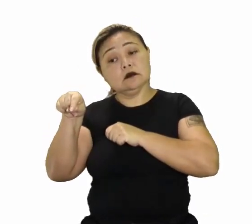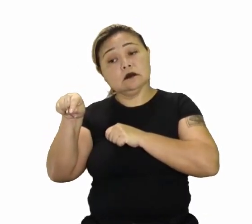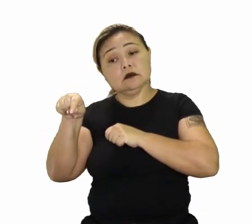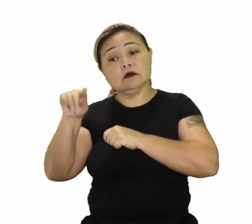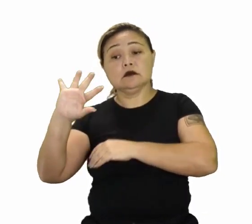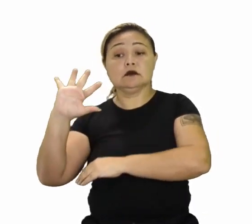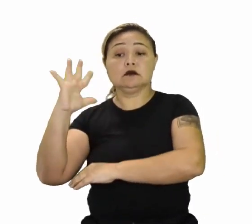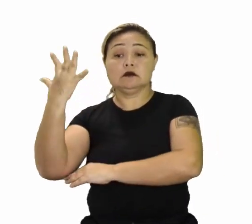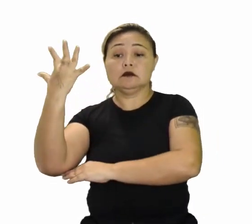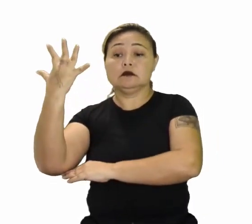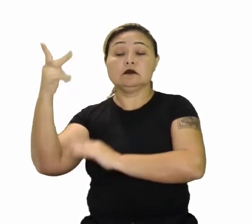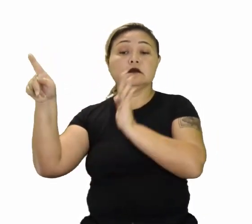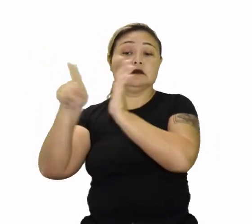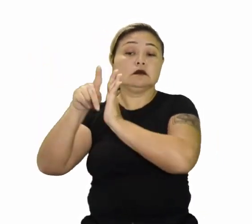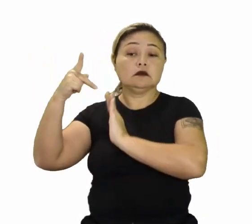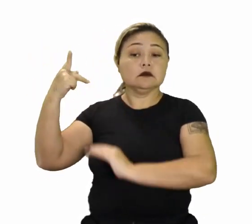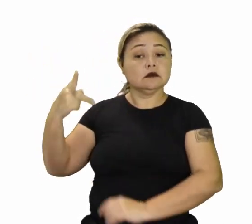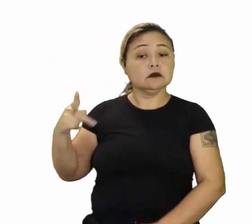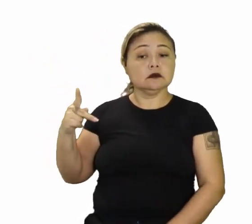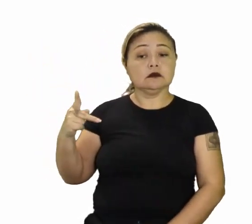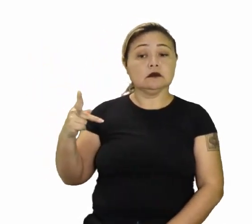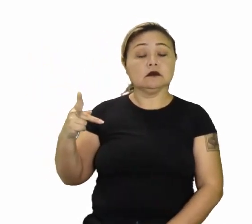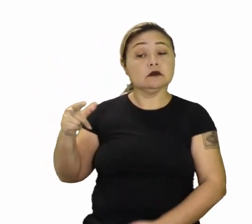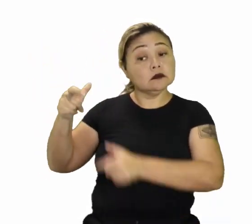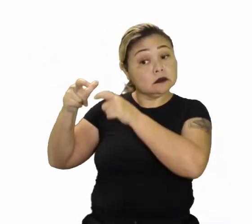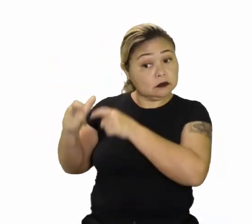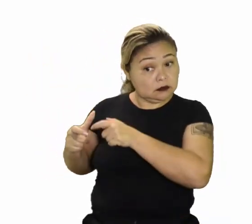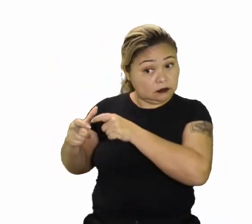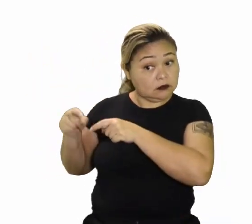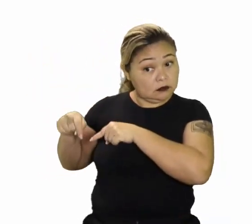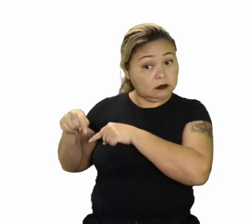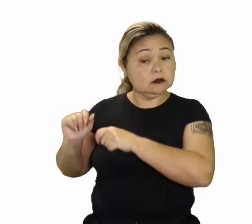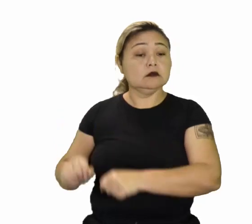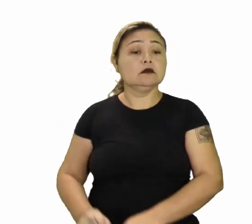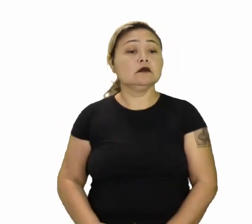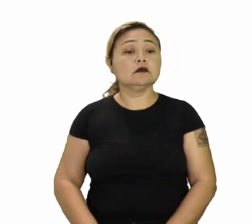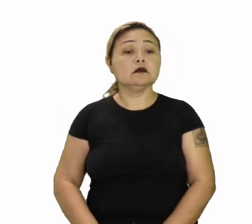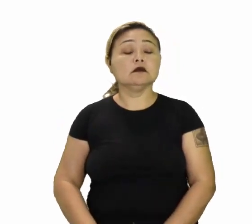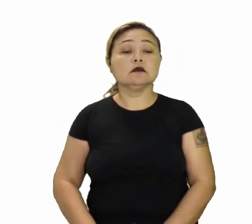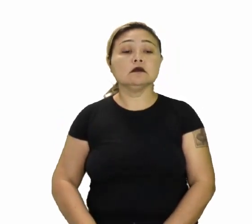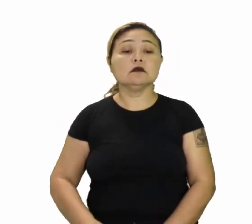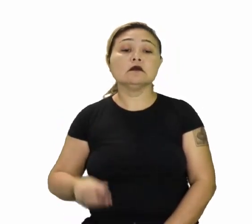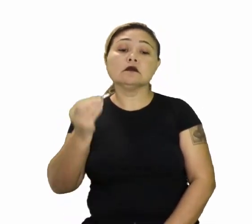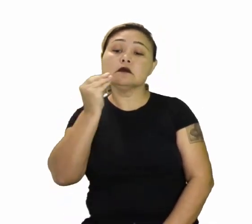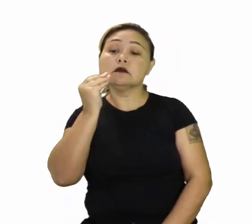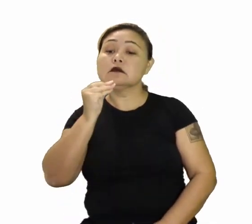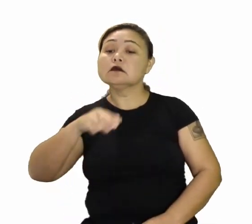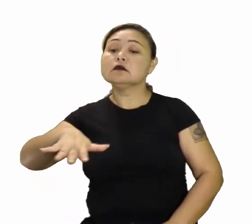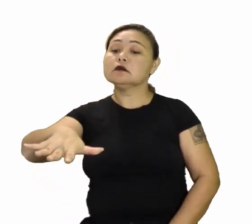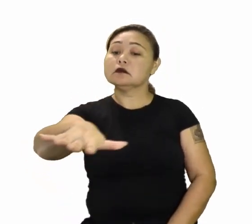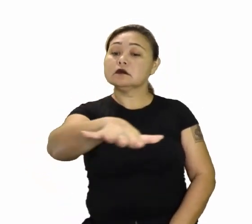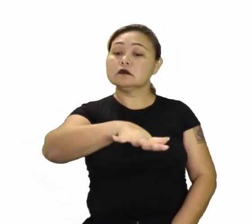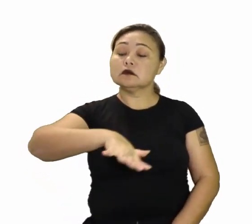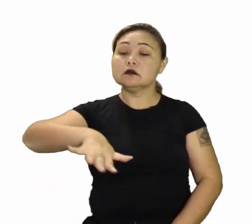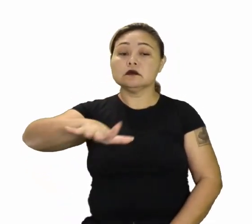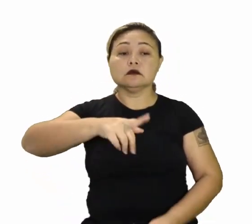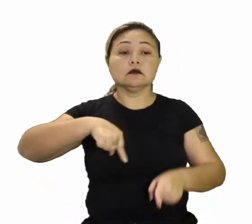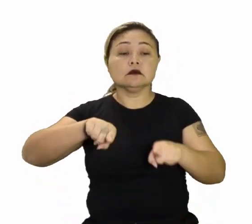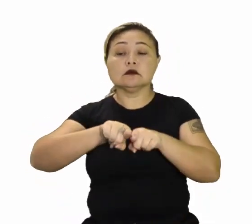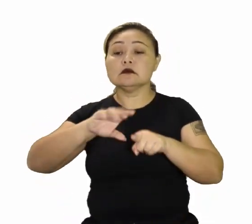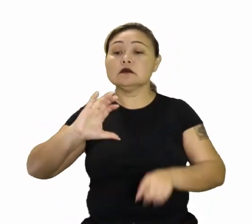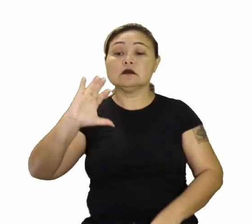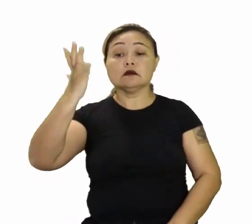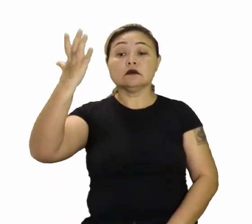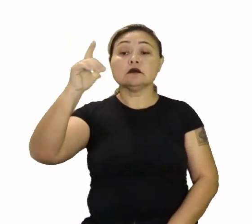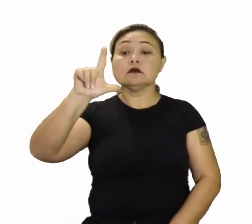planta nativa ali. Entenderam? E oportunidades do mercado e também do